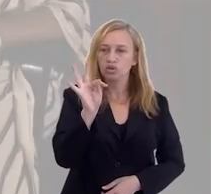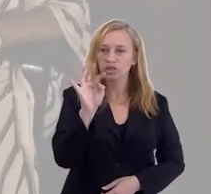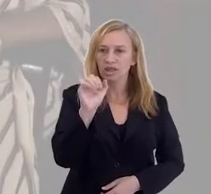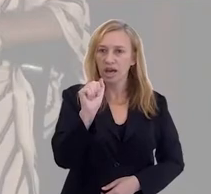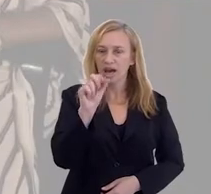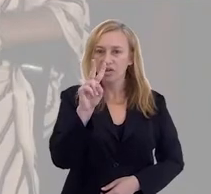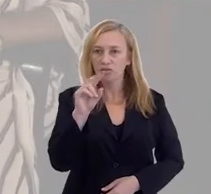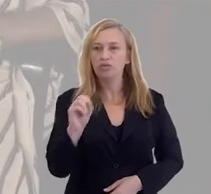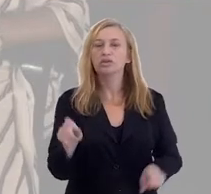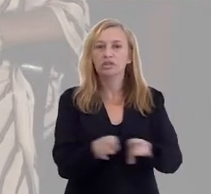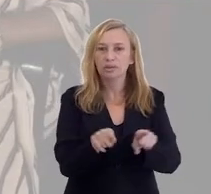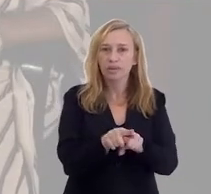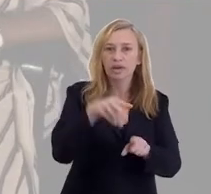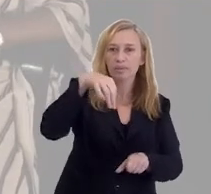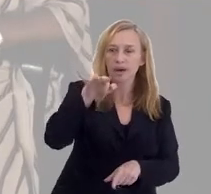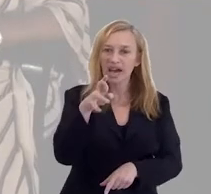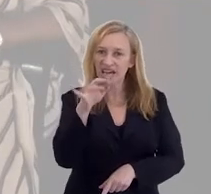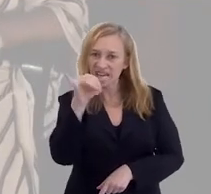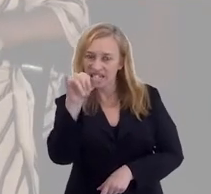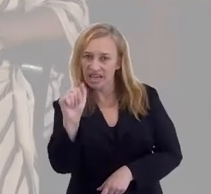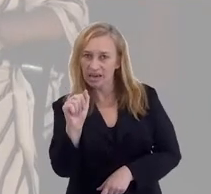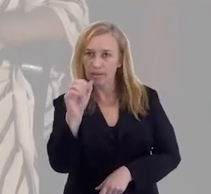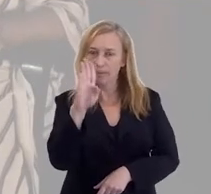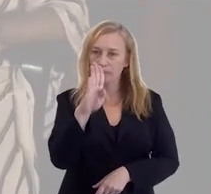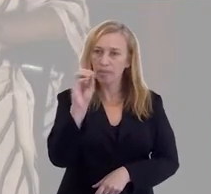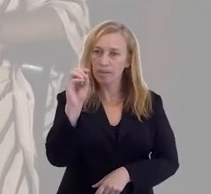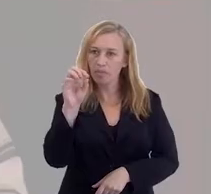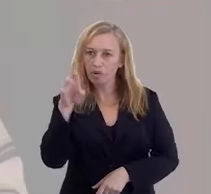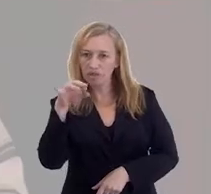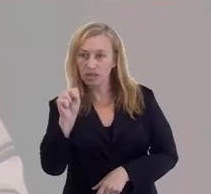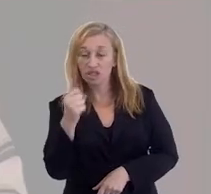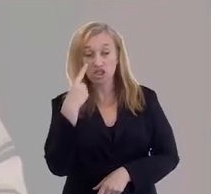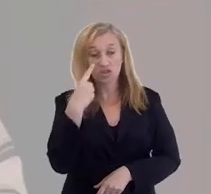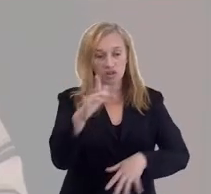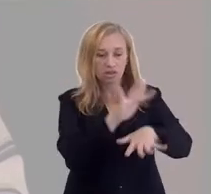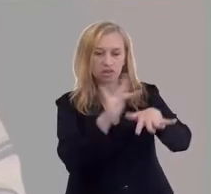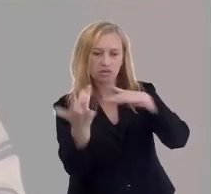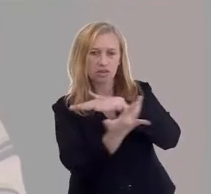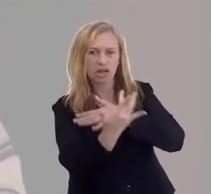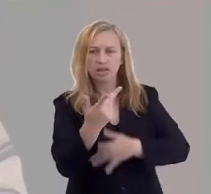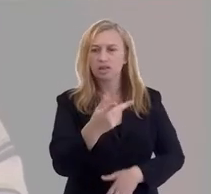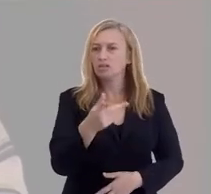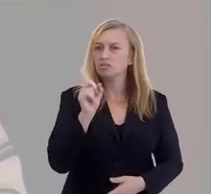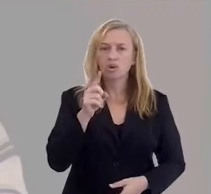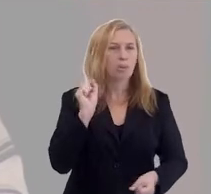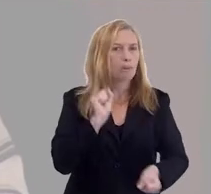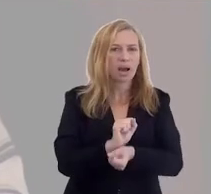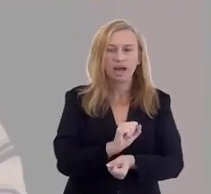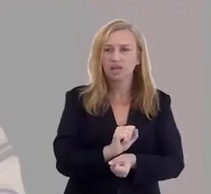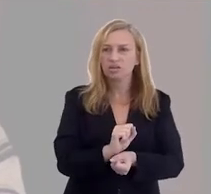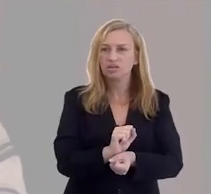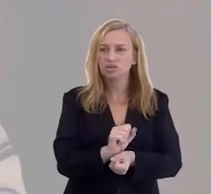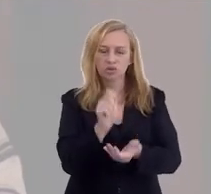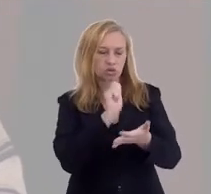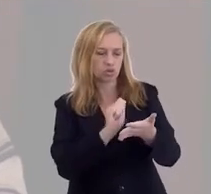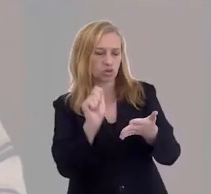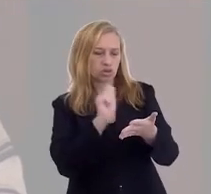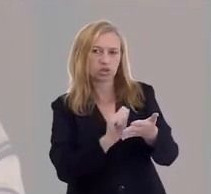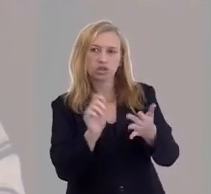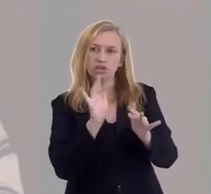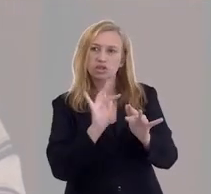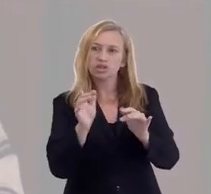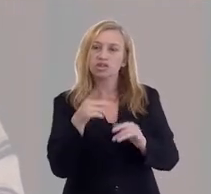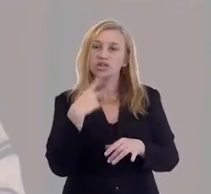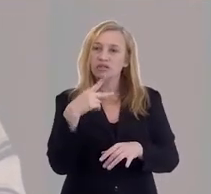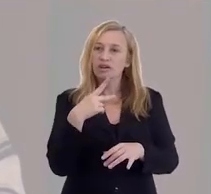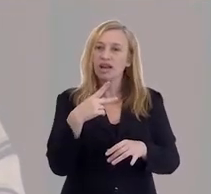nós olhamos nas redes sociais que as pessoas não param de colocar coisas neles. é o tempo todo, é como se